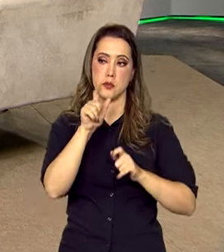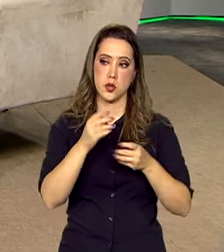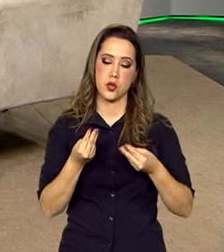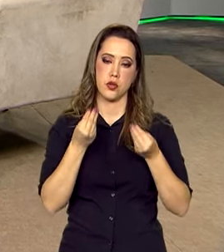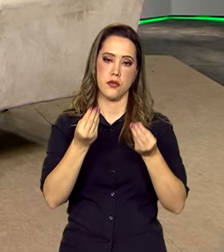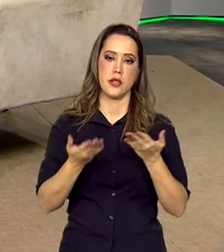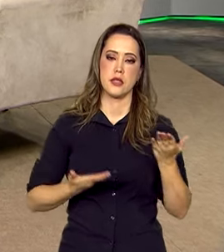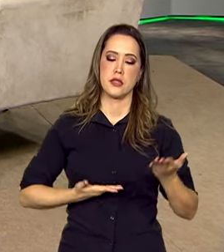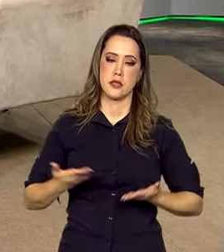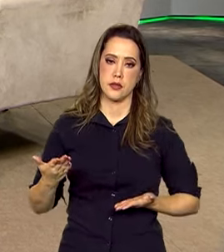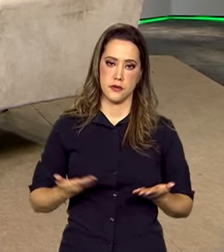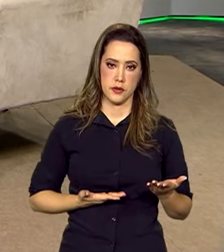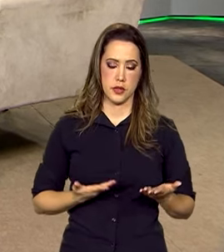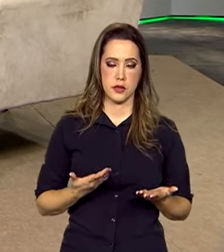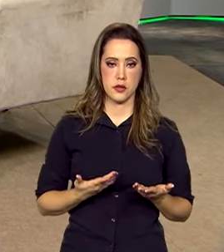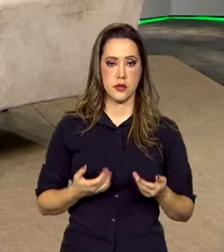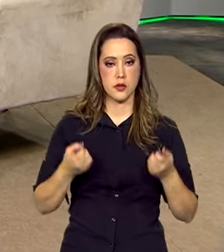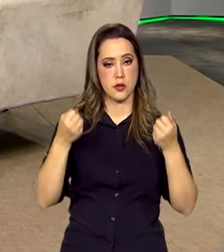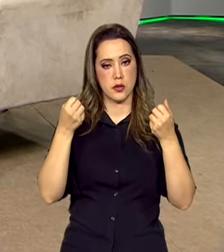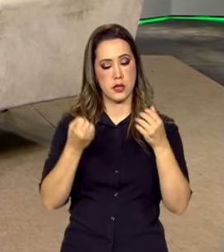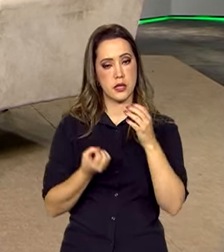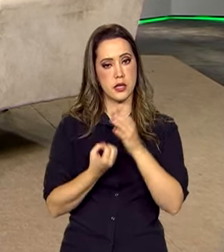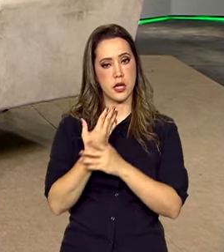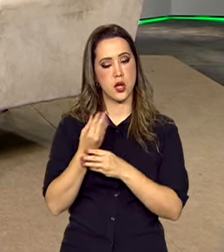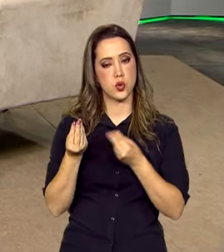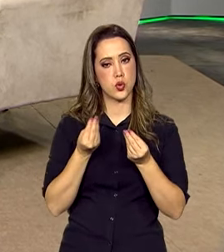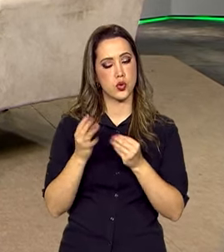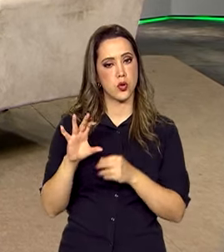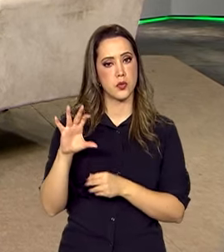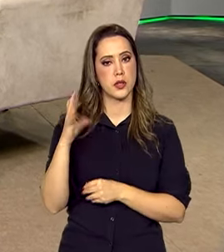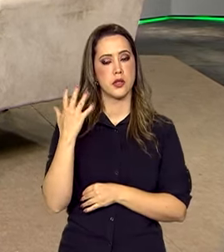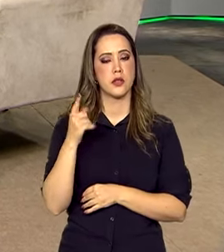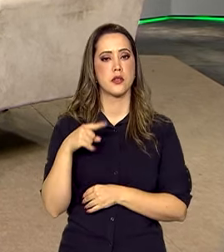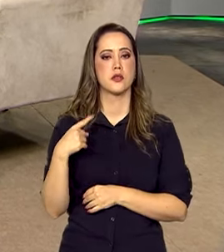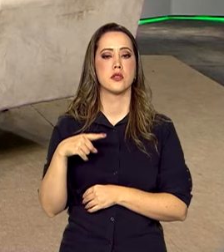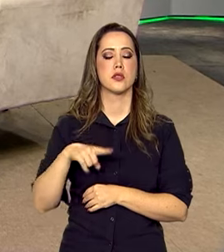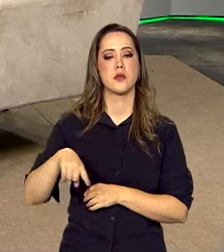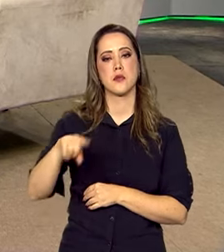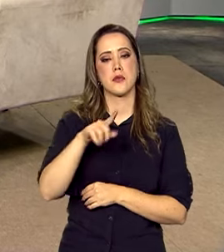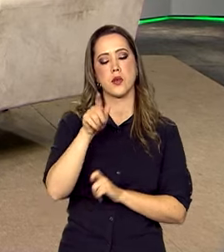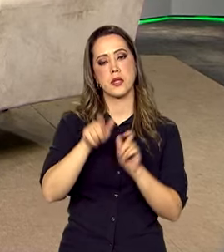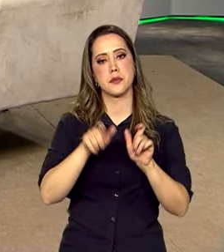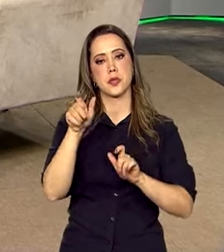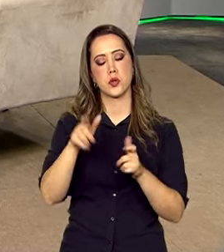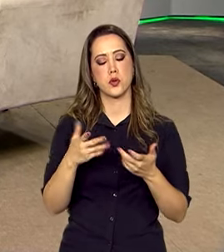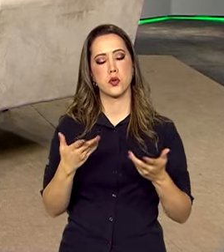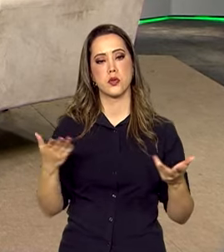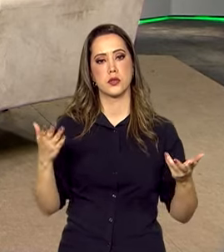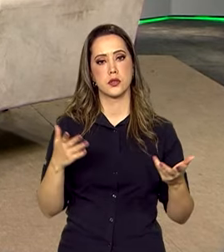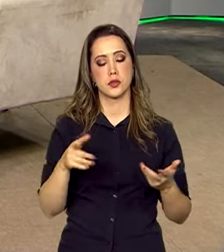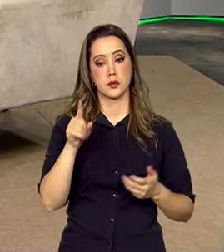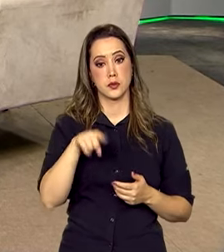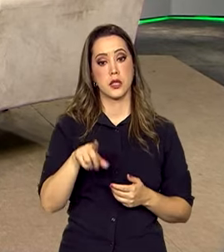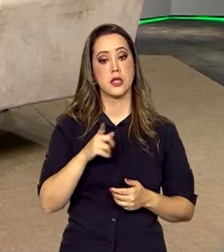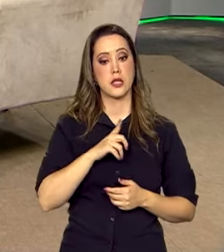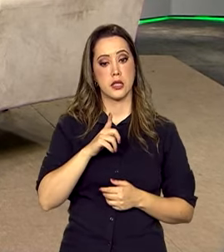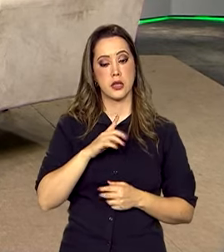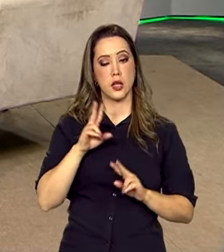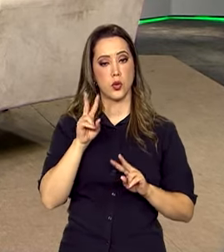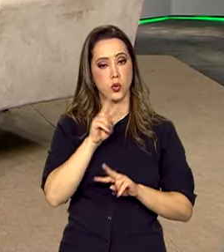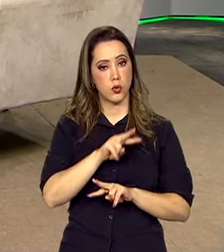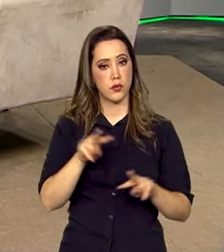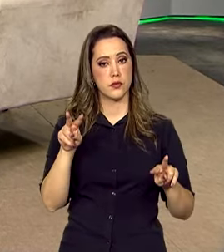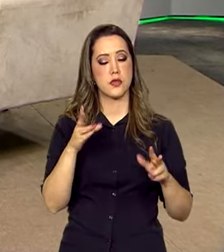estabelecendo como lidar com esse consumidor, com essa consumidora que, tendo em